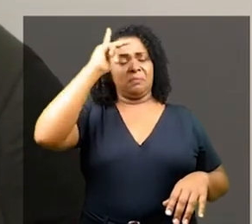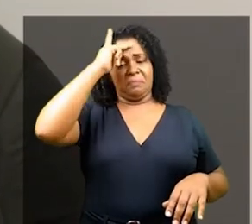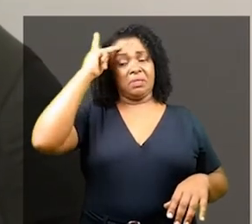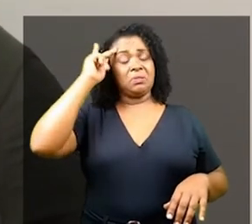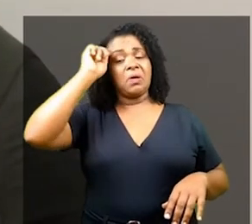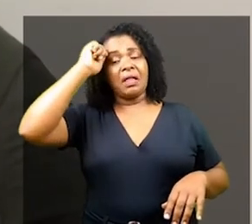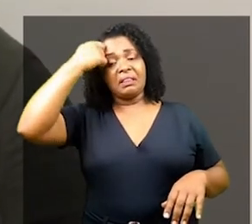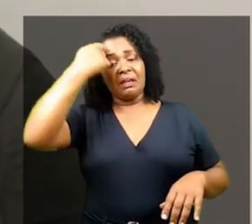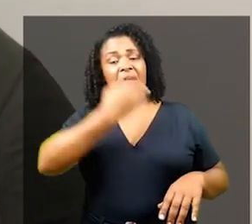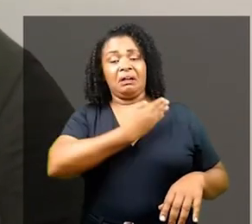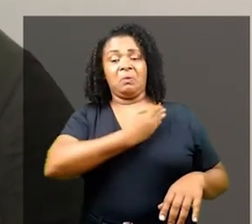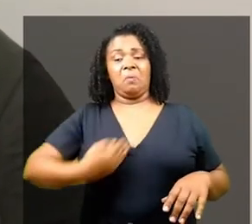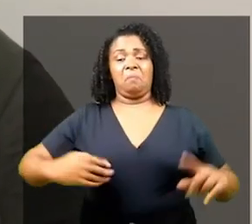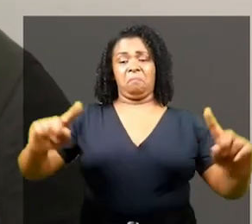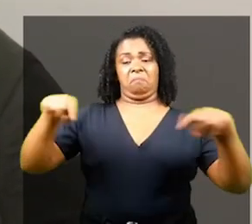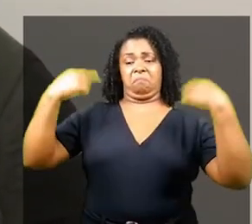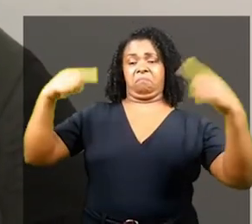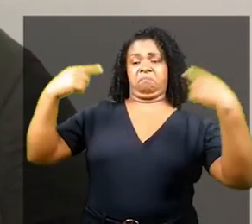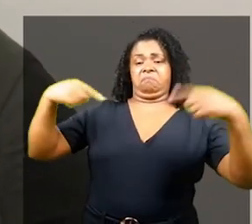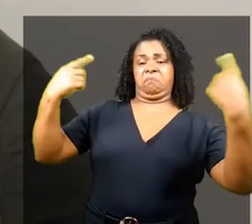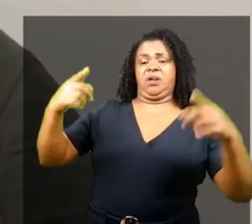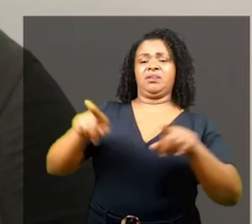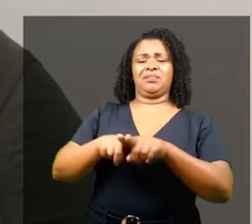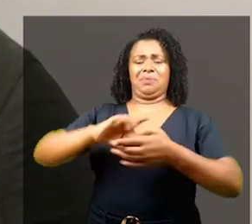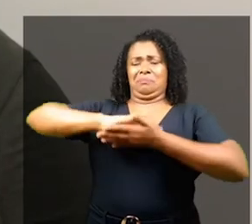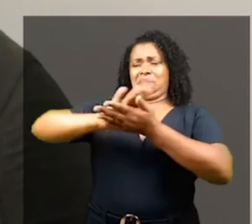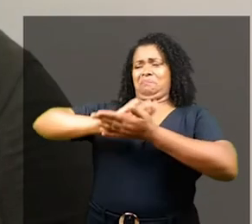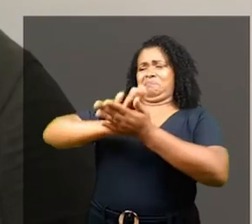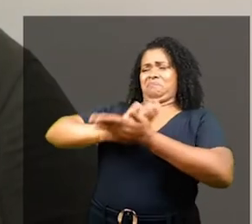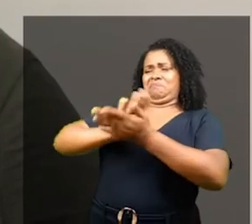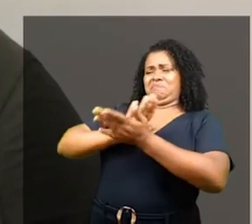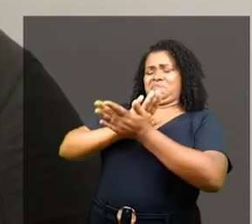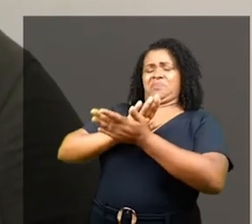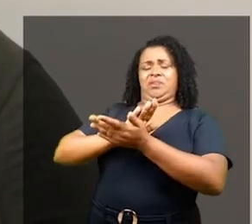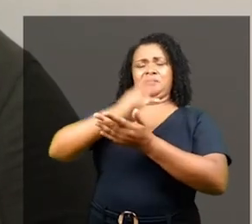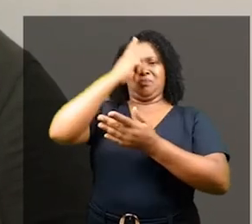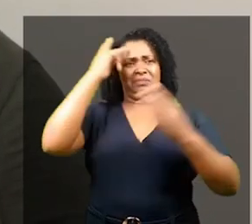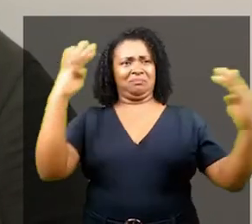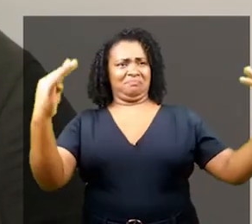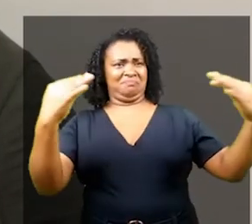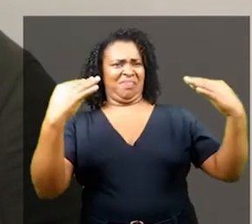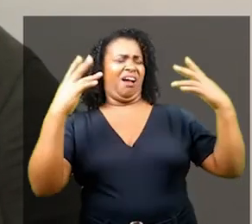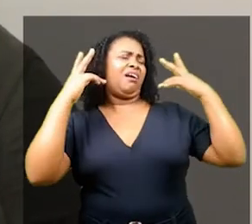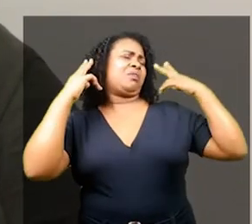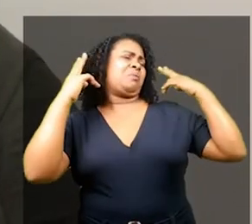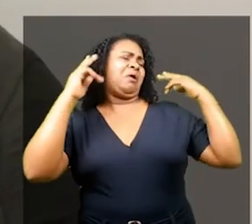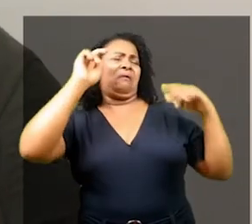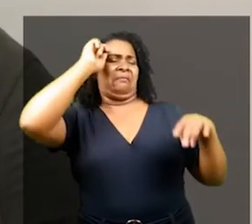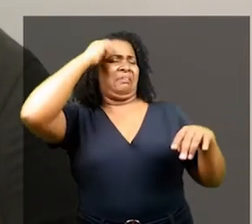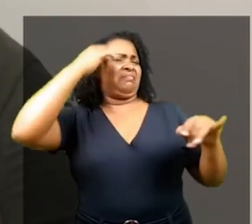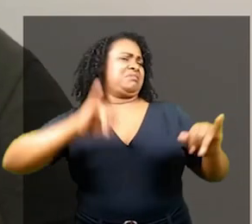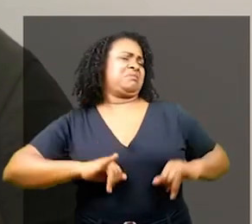atropelado e atropelada pelos aparelhos do Estado e pelos trâmites desumanos naturalizados no cotidiano, nas